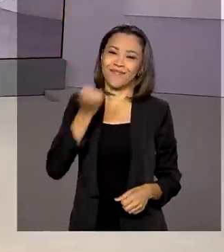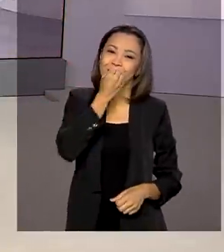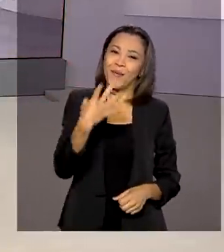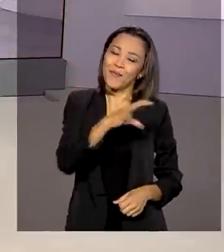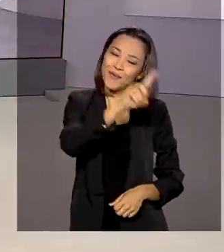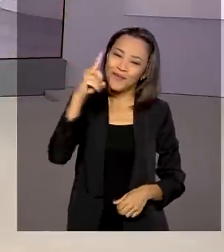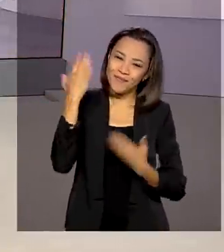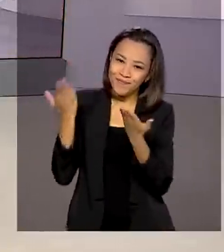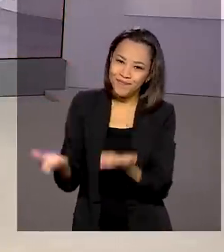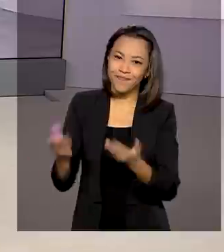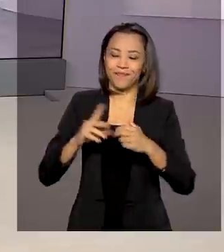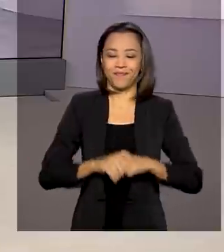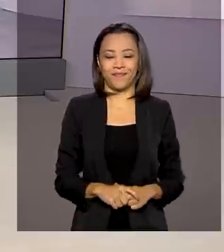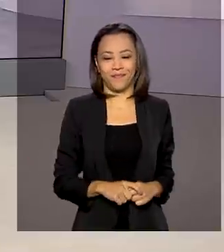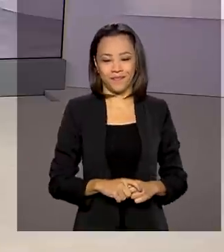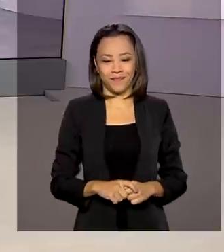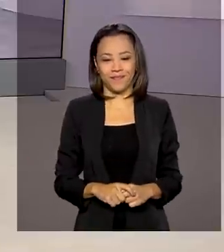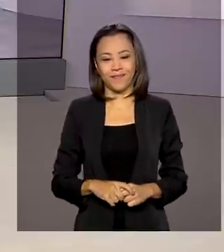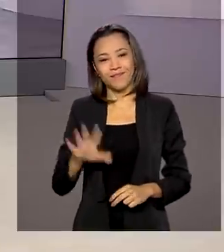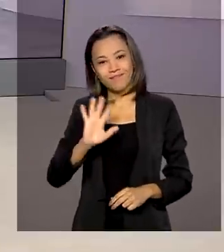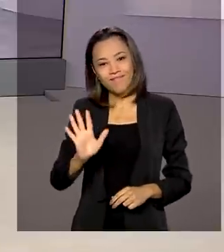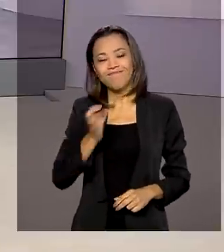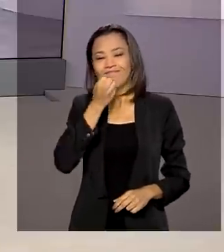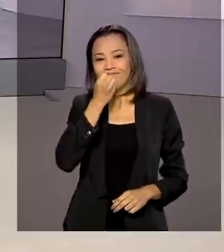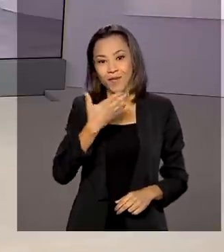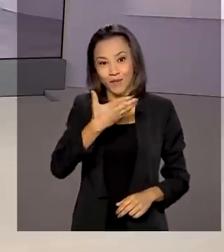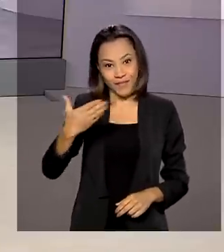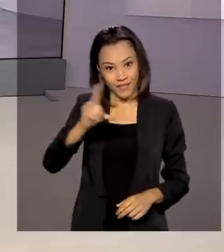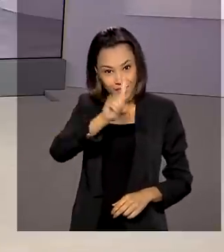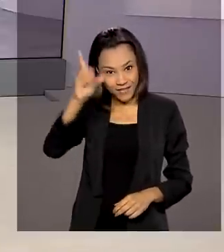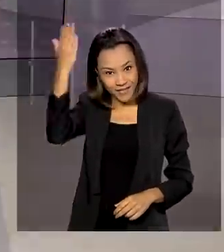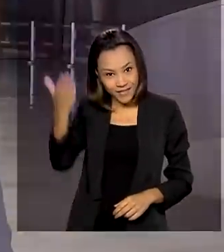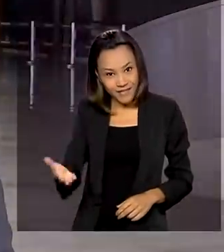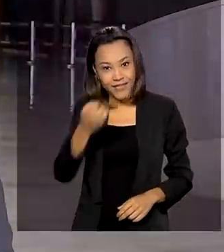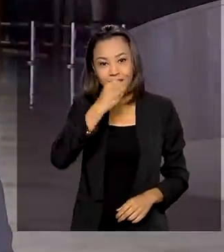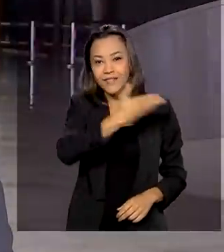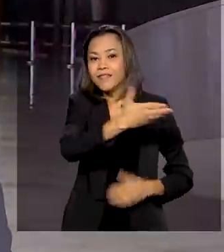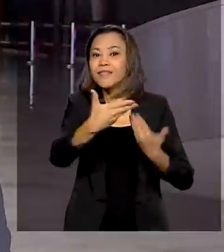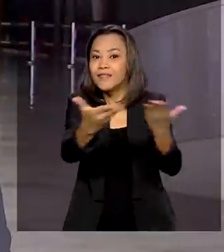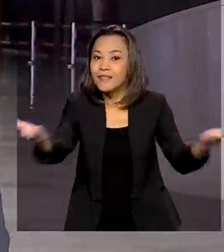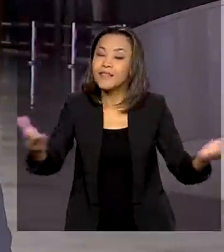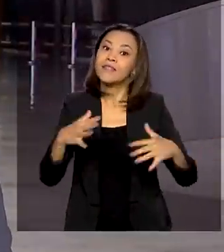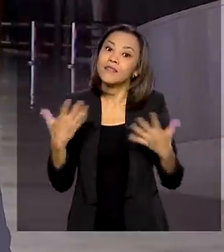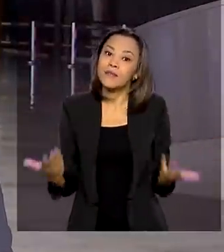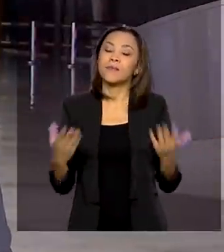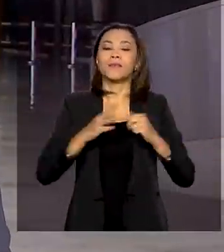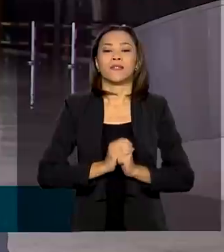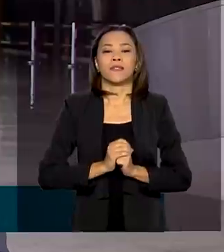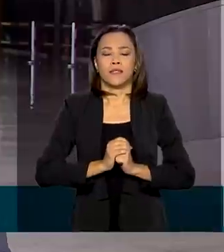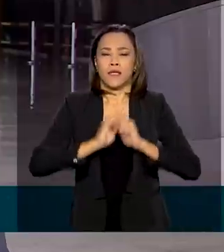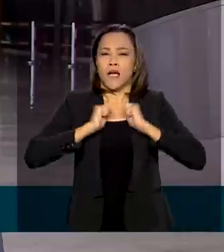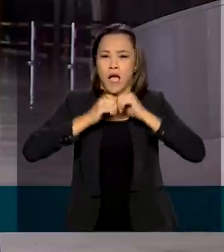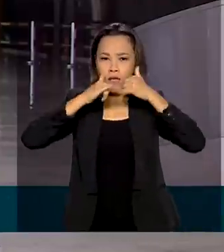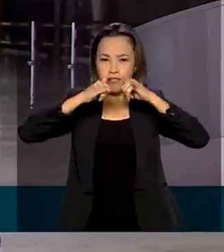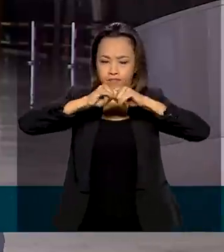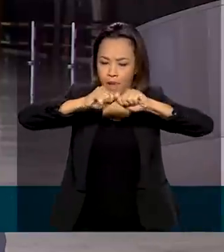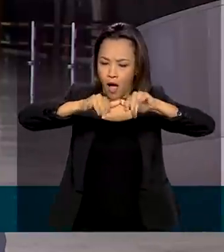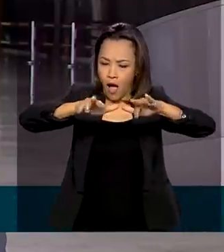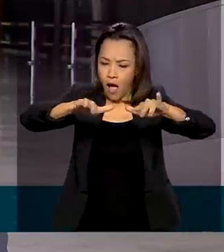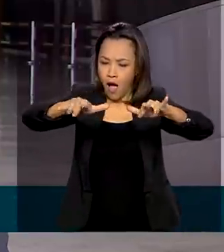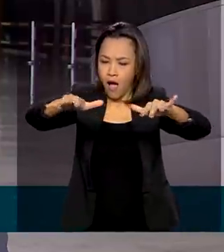bom dia para você! Olá, Manuela, bom dia para você, bom dia a todos. Olha, o fornecimento de energia ocorreu dentro da